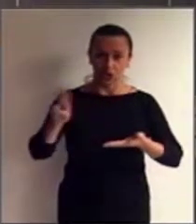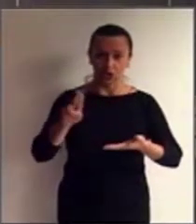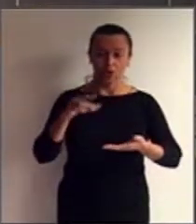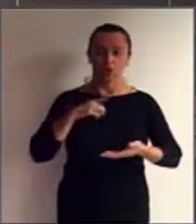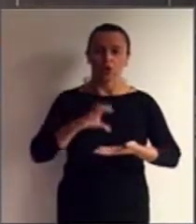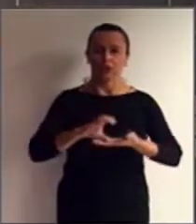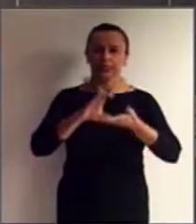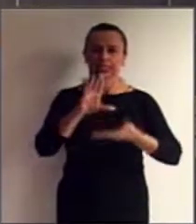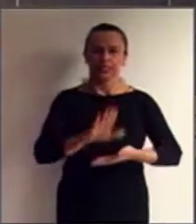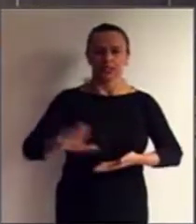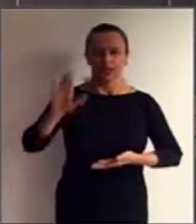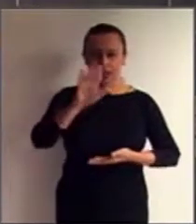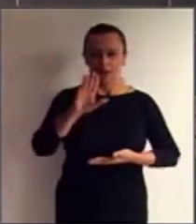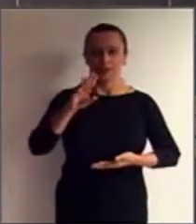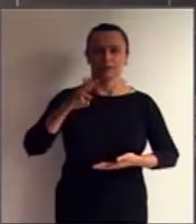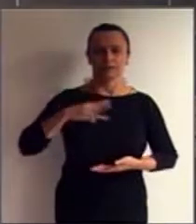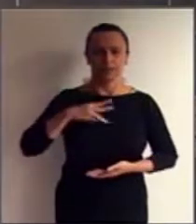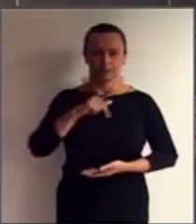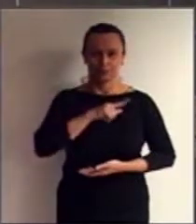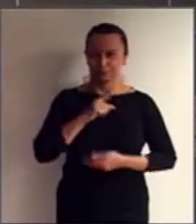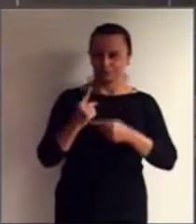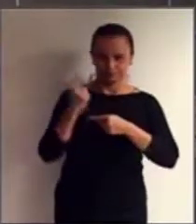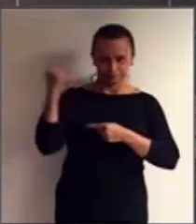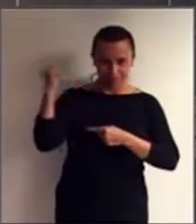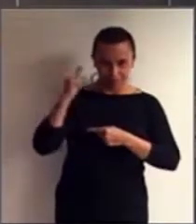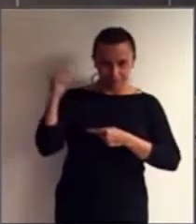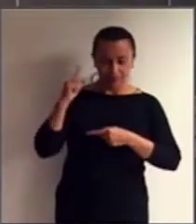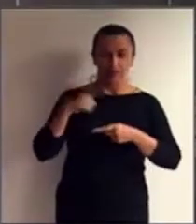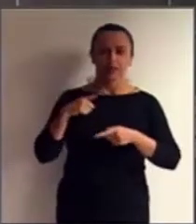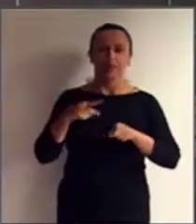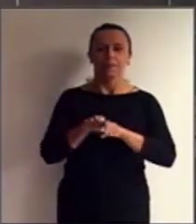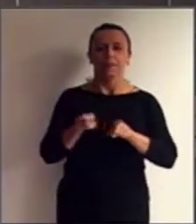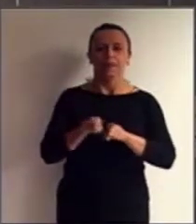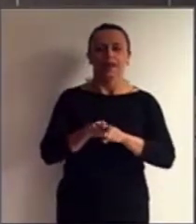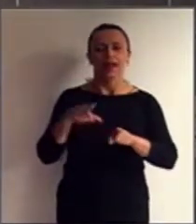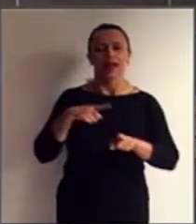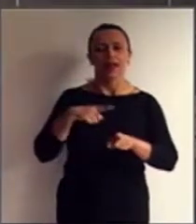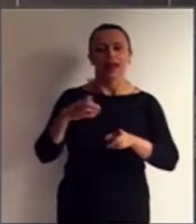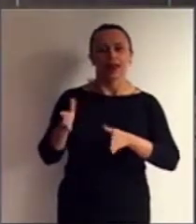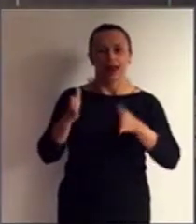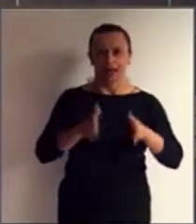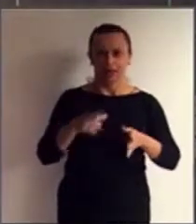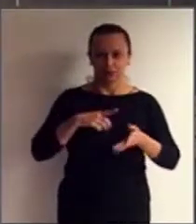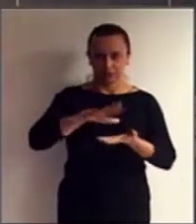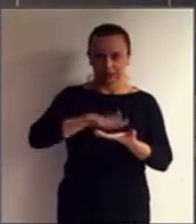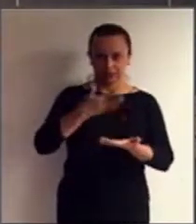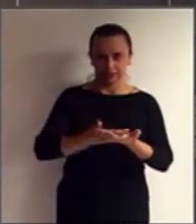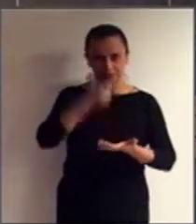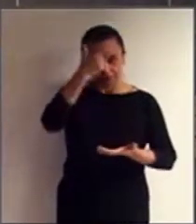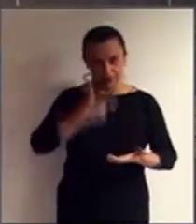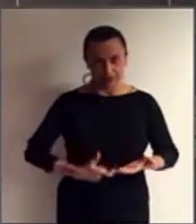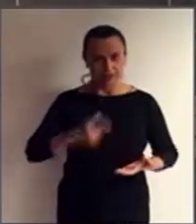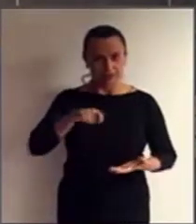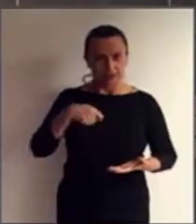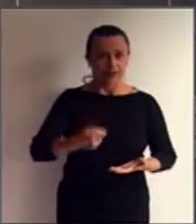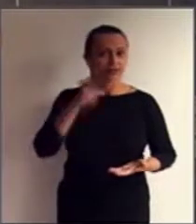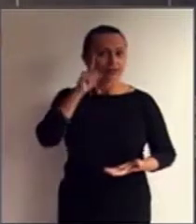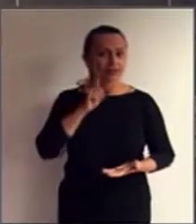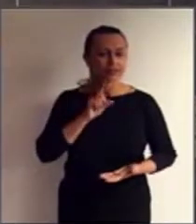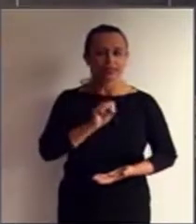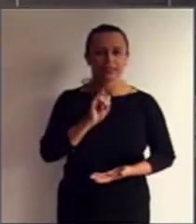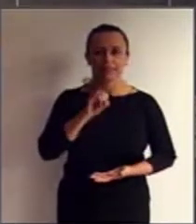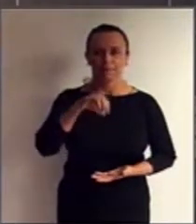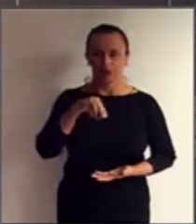Ministério Público. E ao lado da tela, os intérpretes da Libras. Simone Moura, José de Milson Júnior.